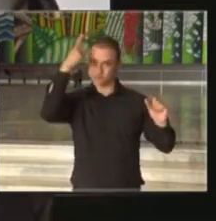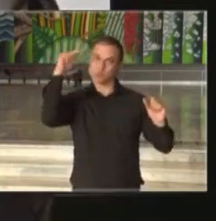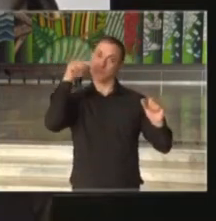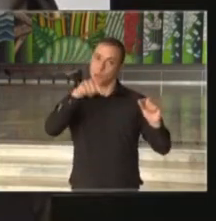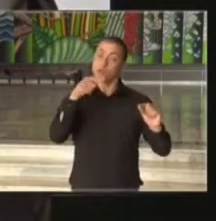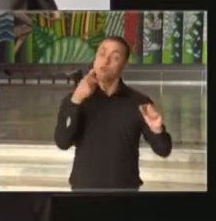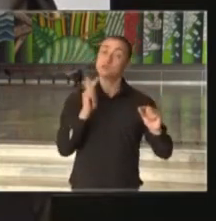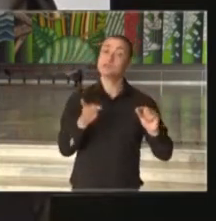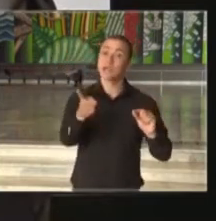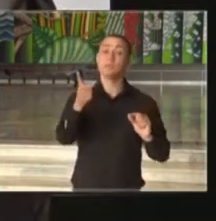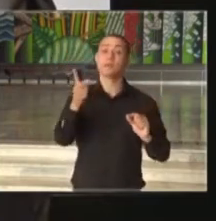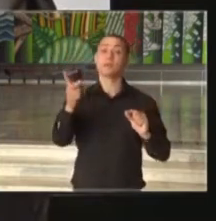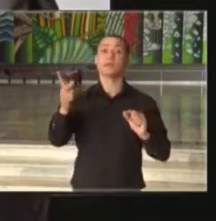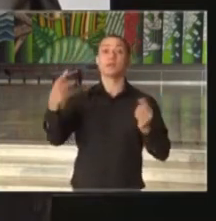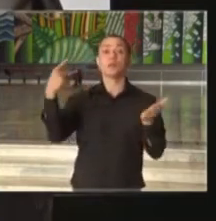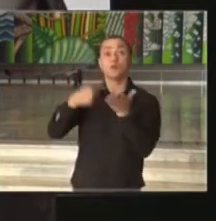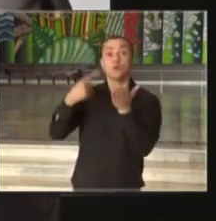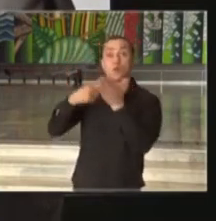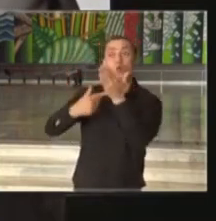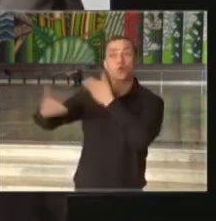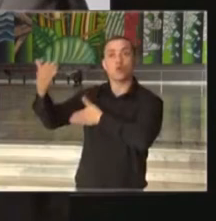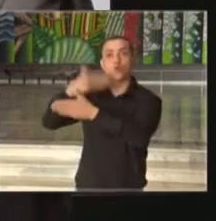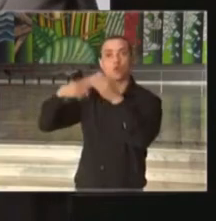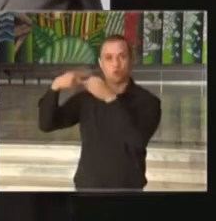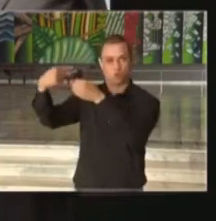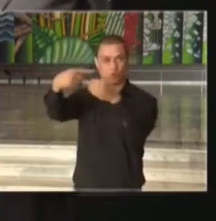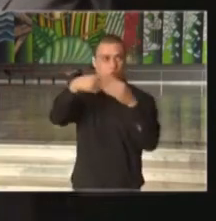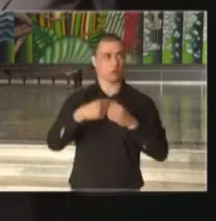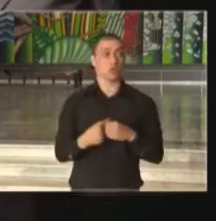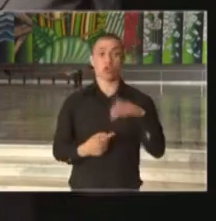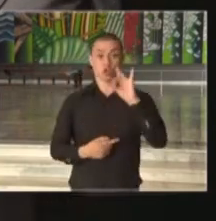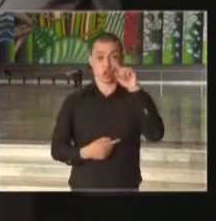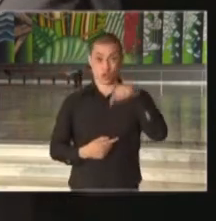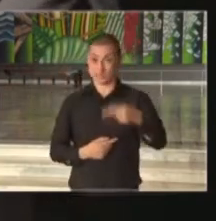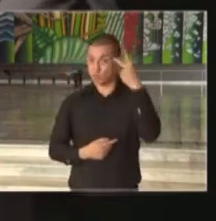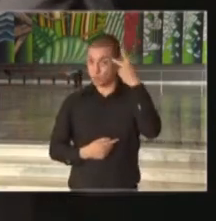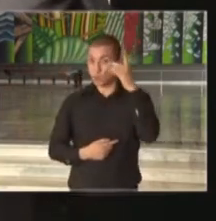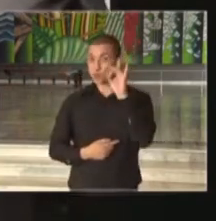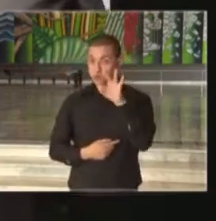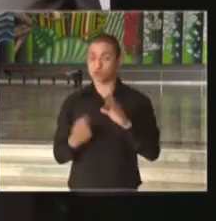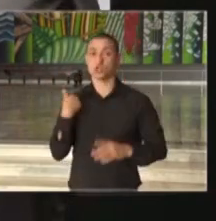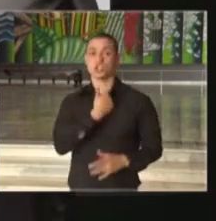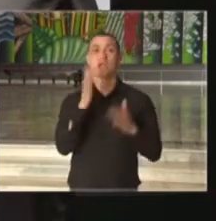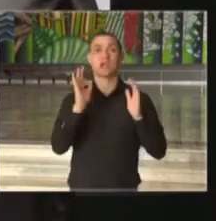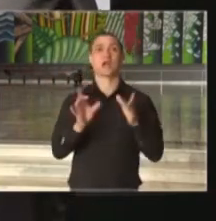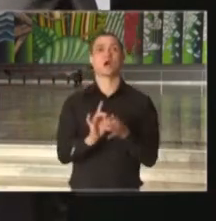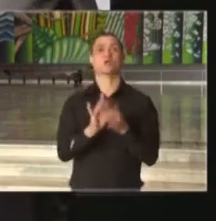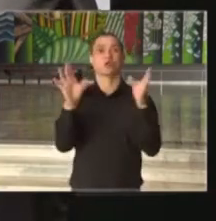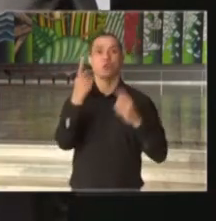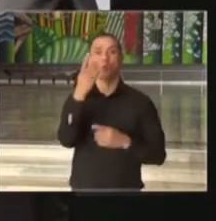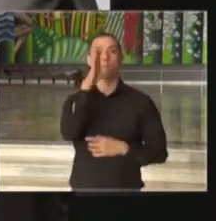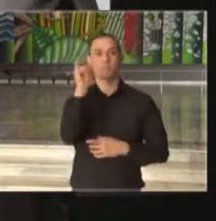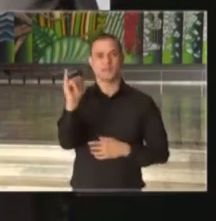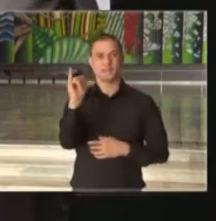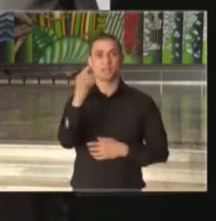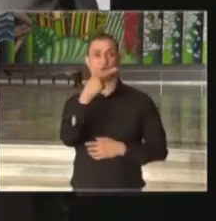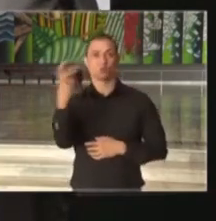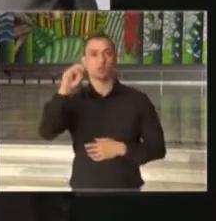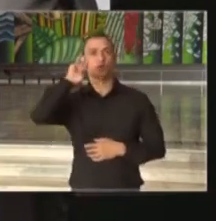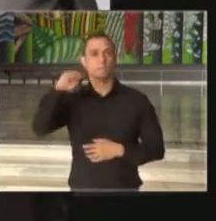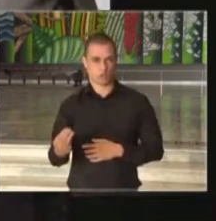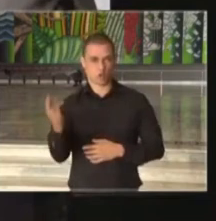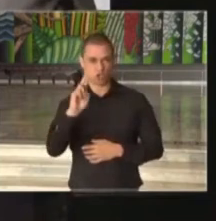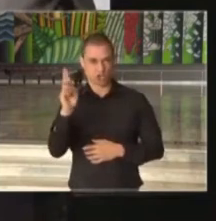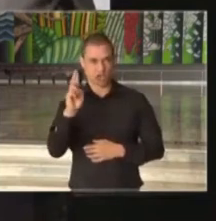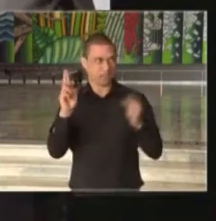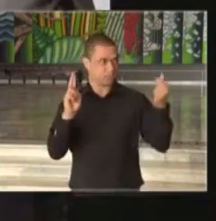cooperação também com as guardas municipais. Só em São Paulo nós autorizamos este 1 bilhão e 200 milhões de reais,